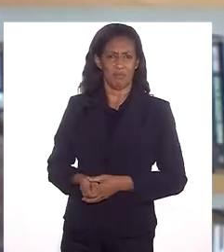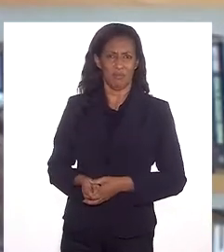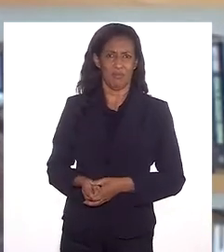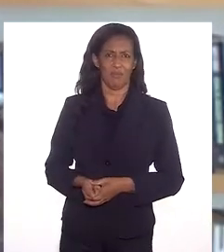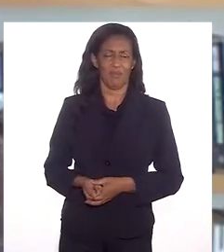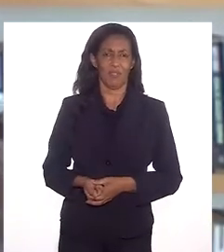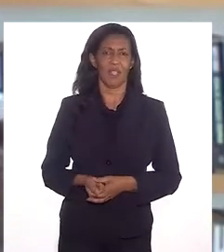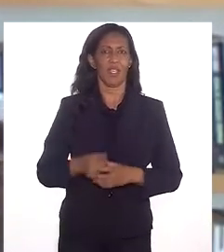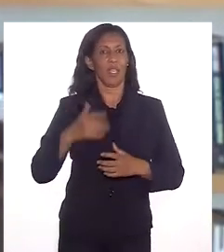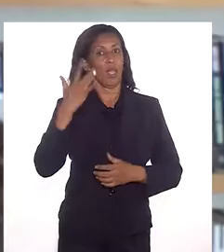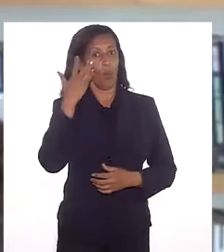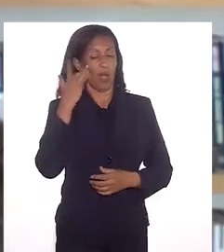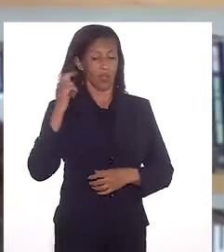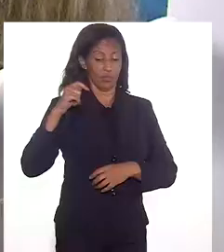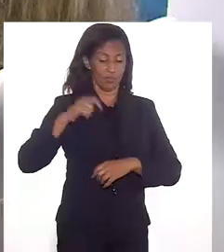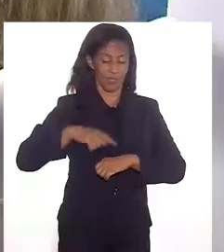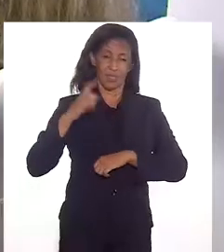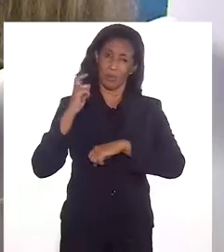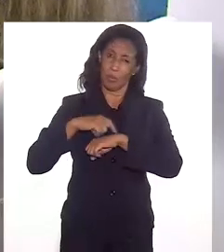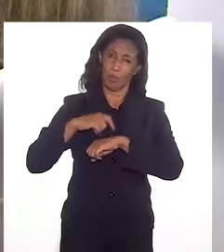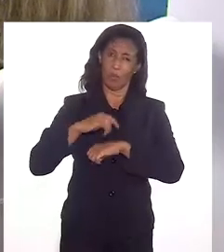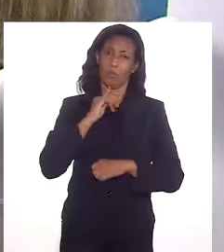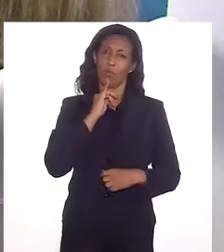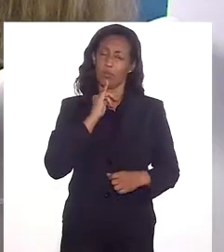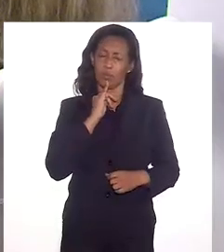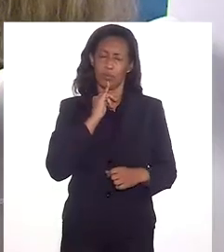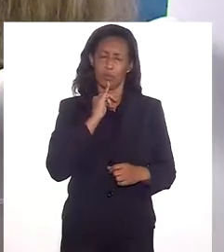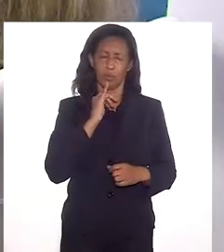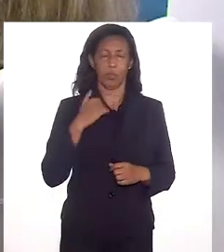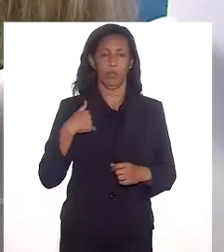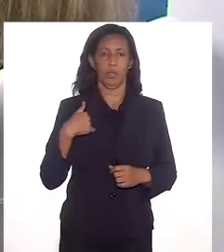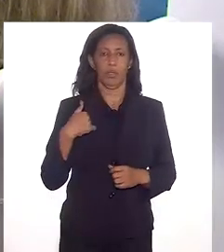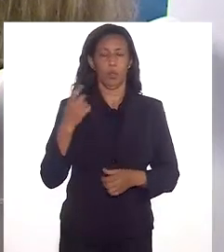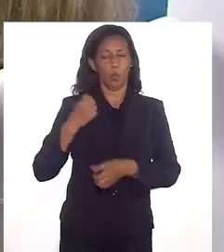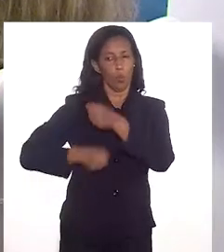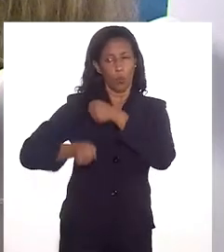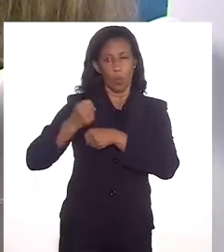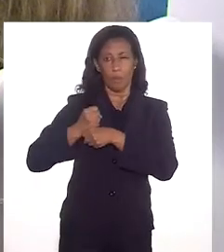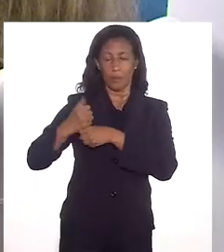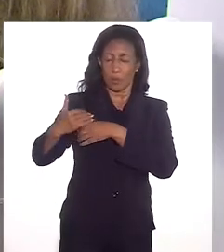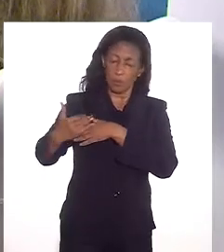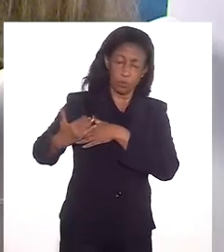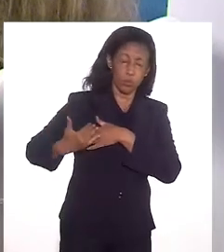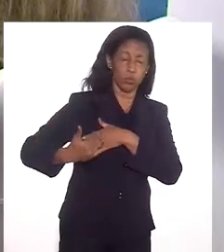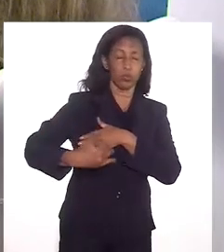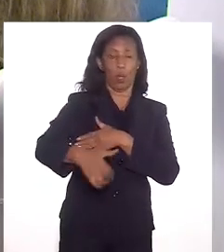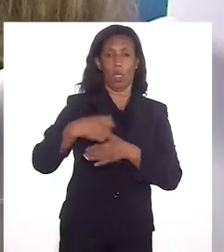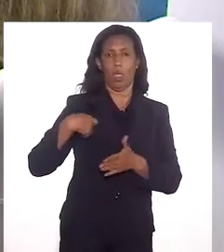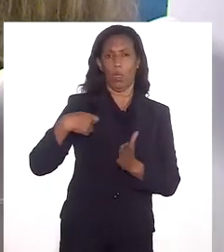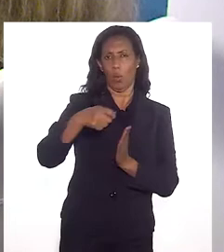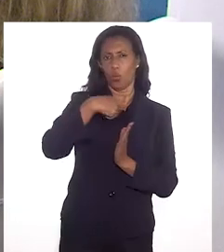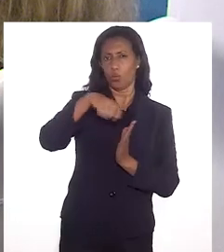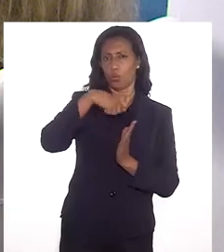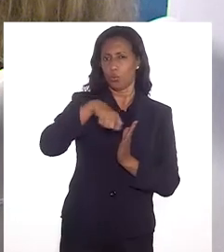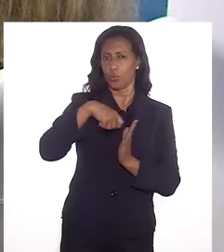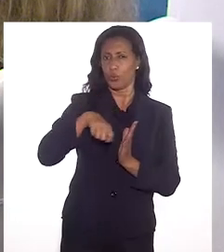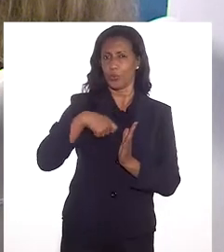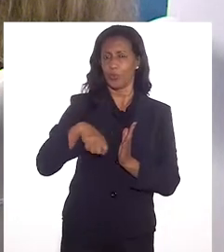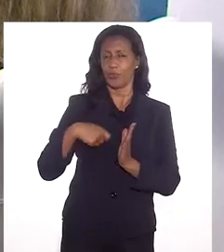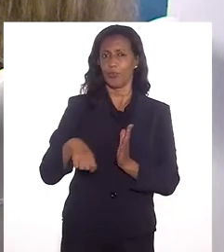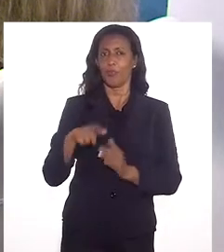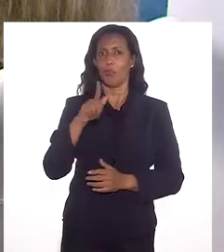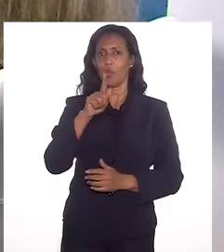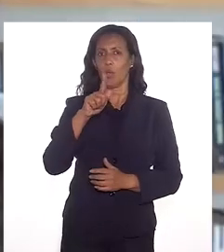vida. Eu acho que, nesse momento, infelizmente, eu passei, olha, o ano passado inteiro, eu escrevi uma